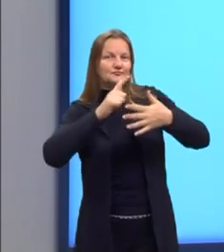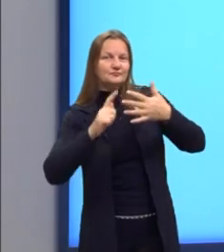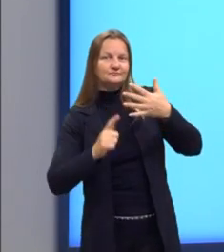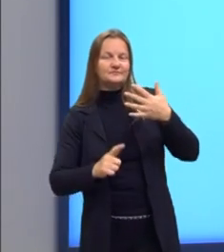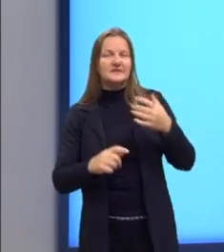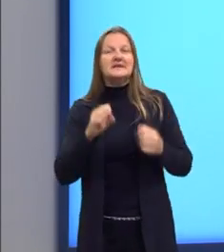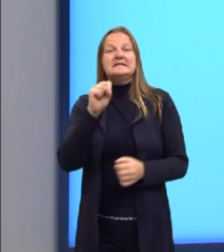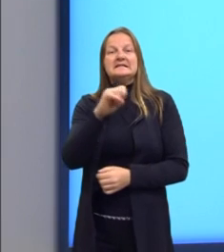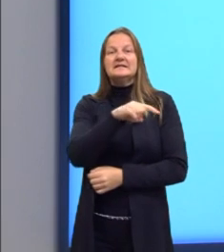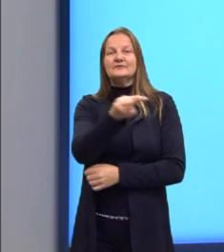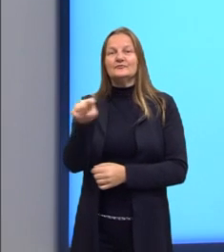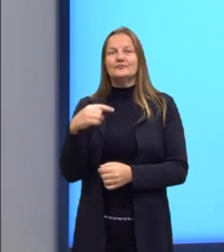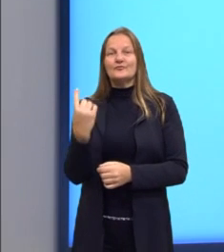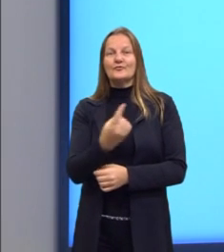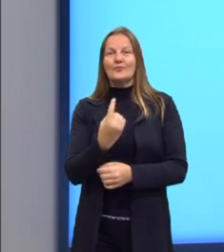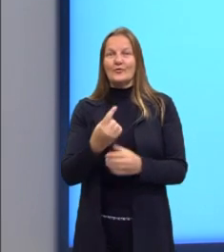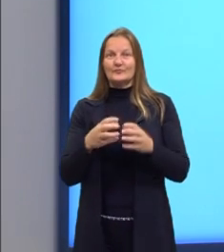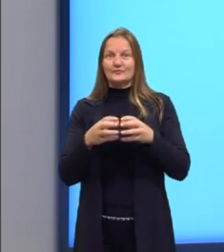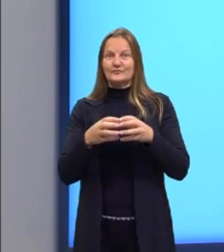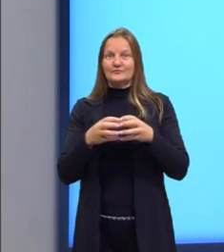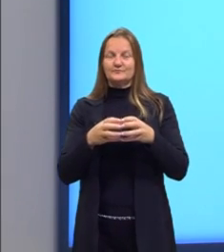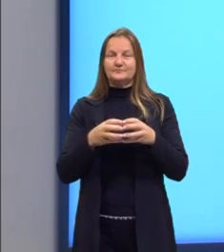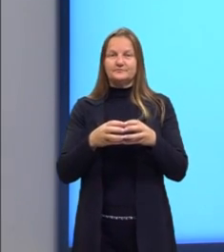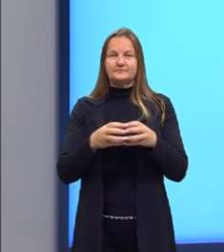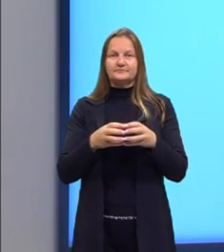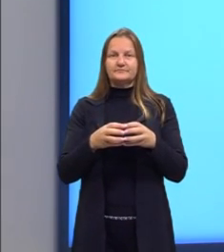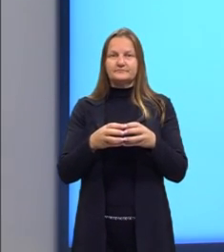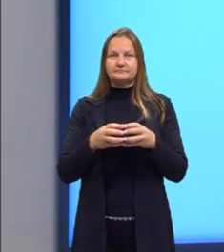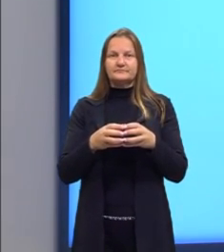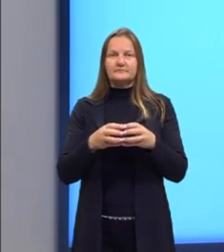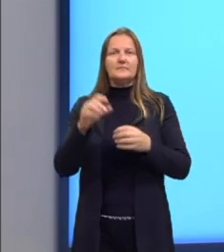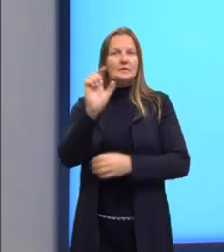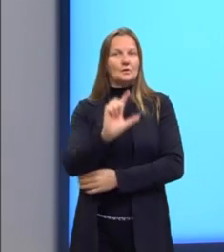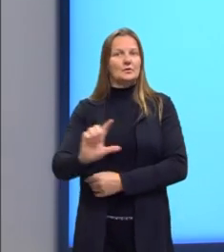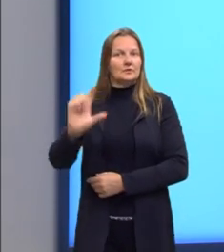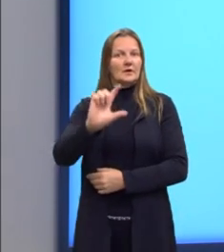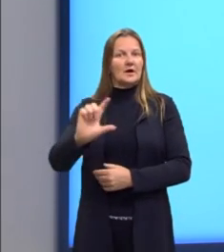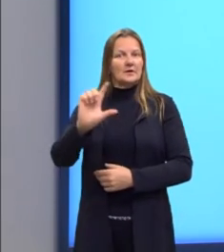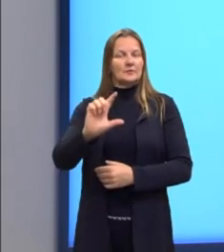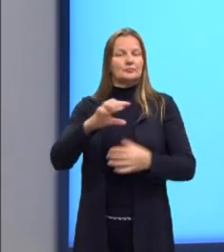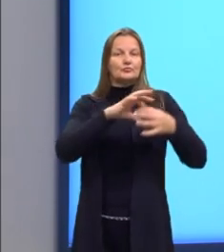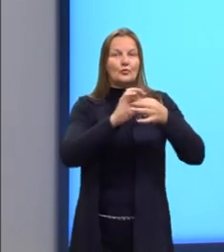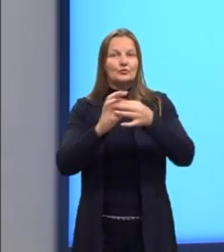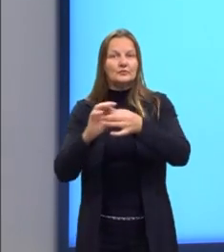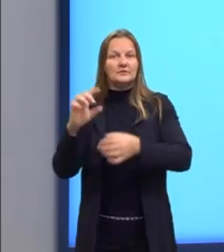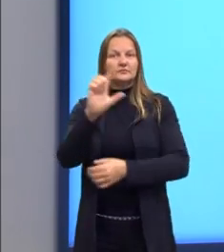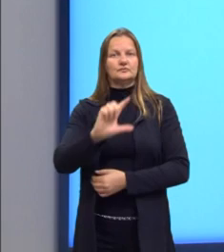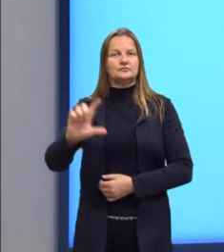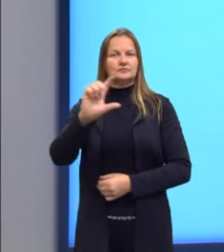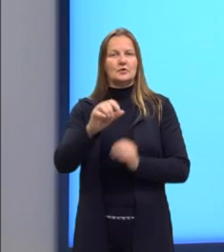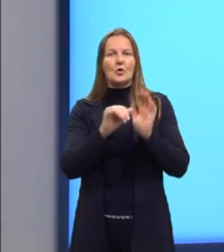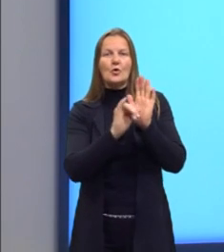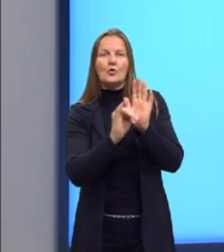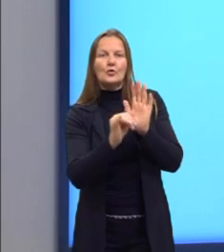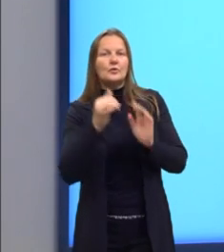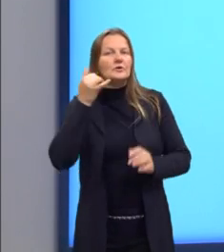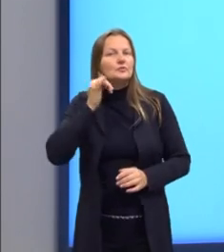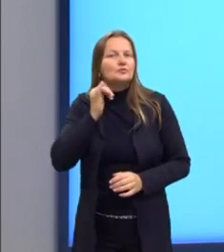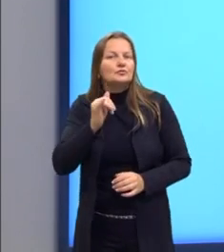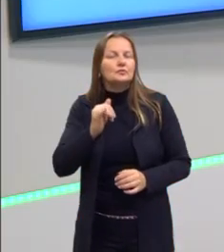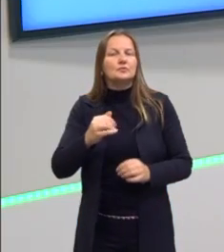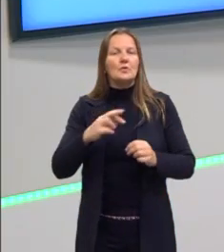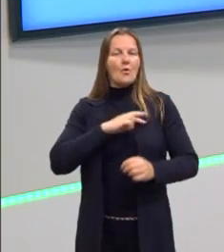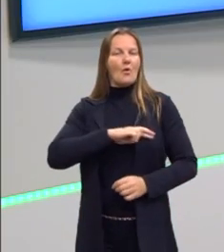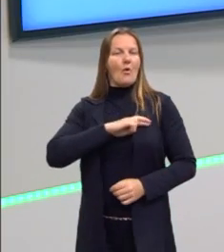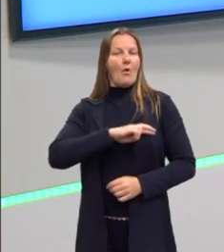exemplo, se a gente pegasse aqui a esfera literária, a gente poderia falar nos crônicas, nos contos, nos